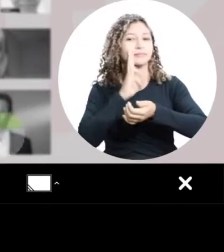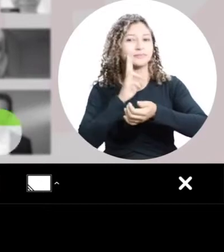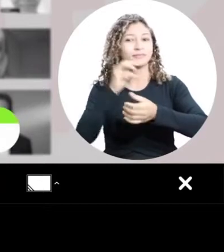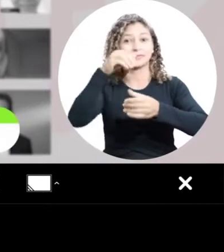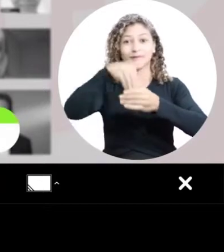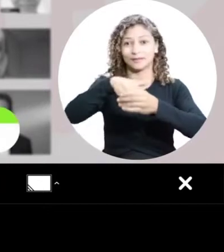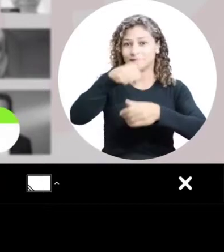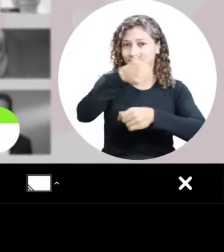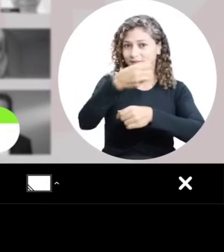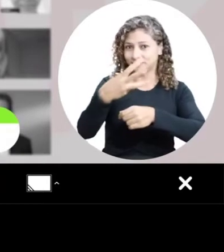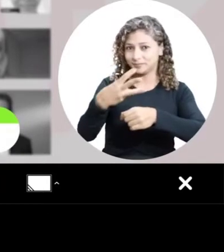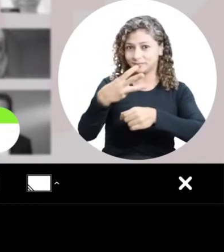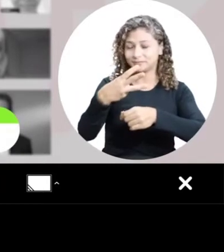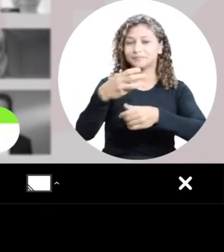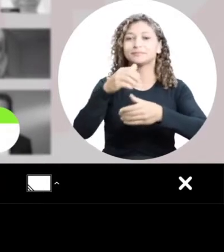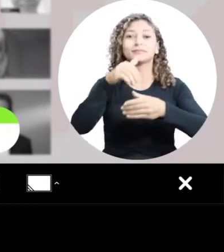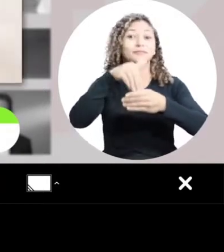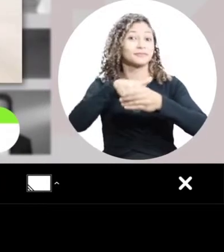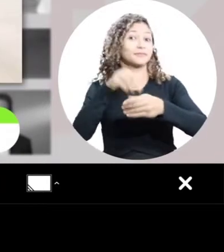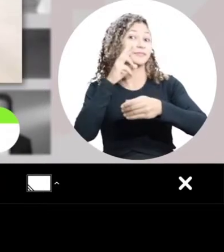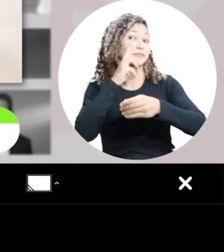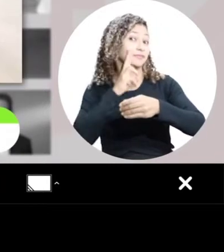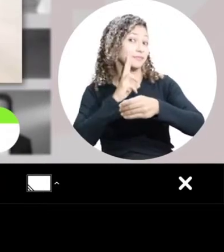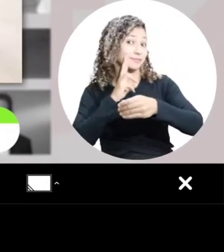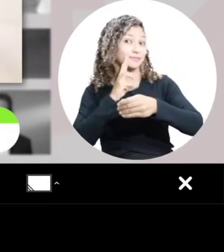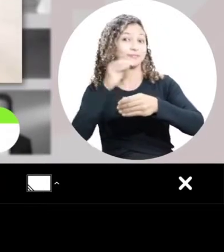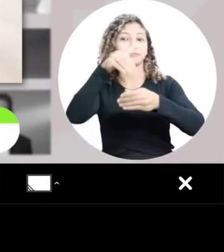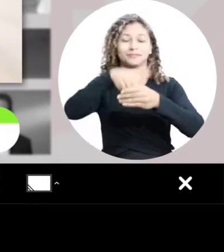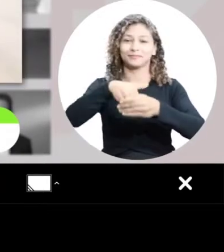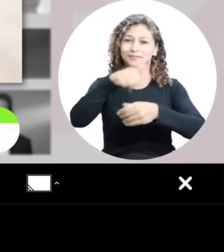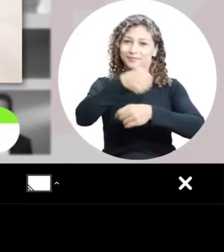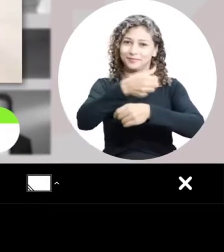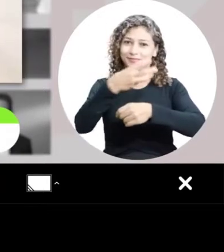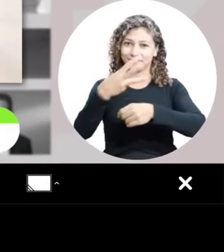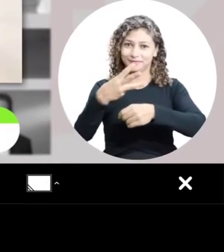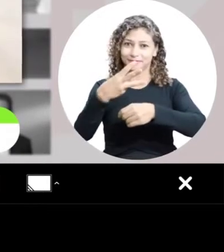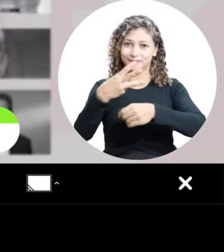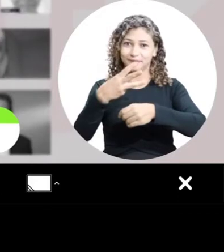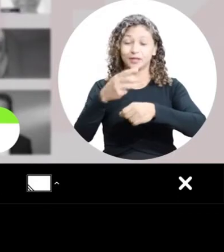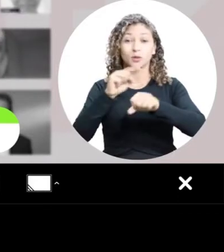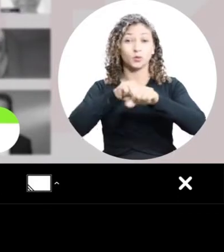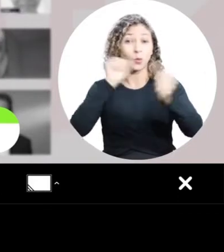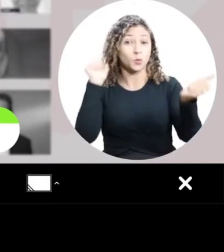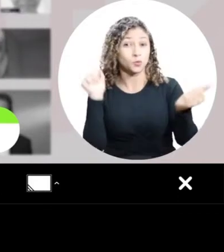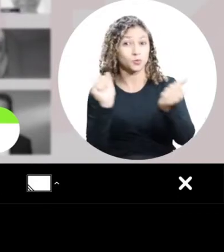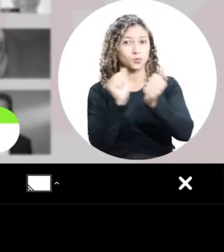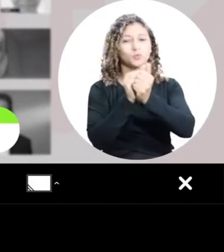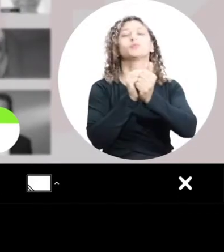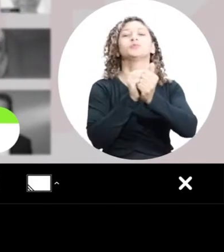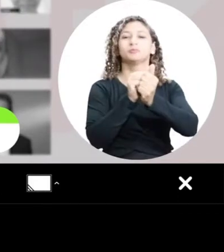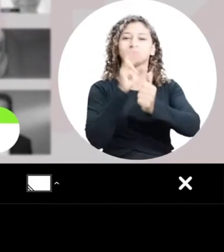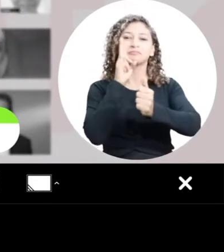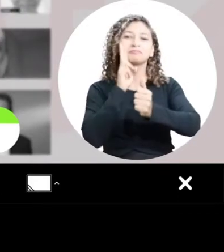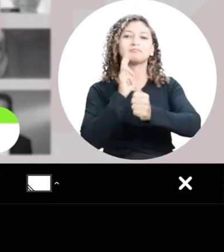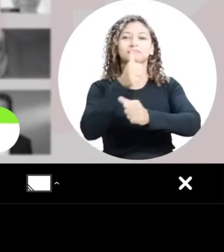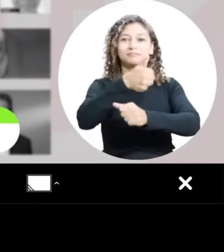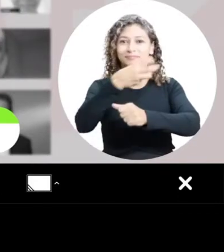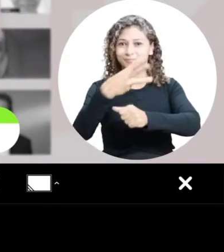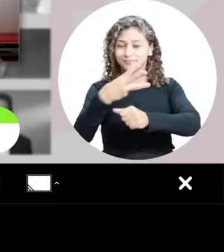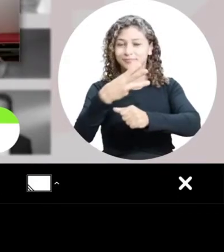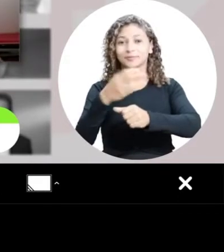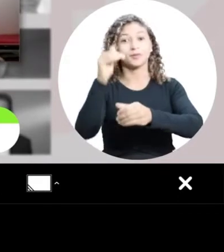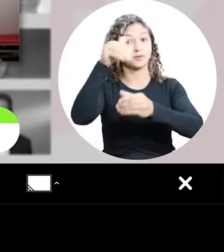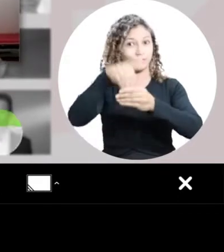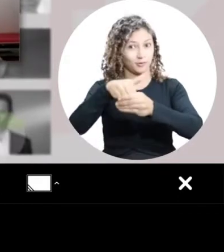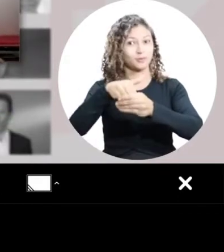tô com Ramon, 13. Eu voto no Ramon, 13. E meu voto é Ramon Cujui, 13.